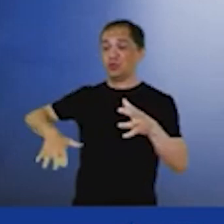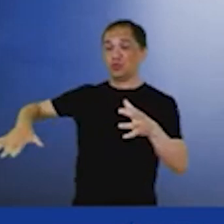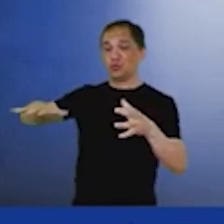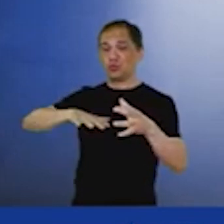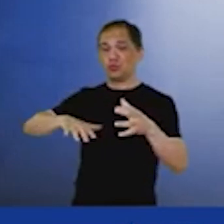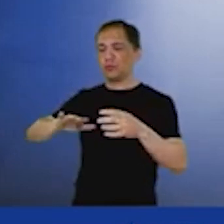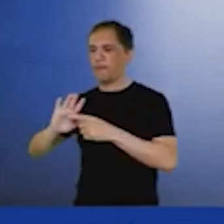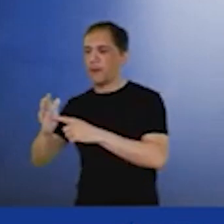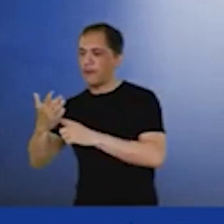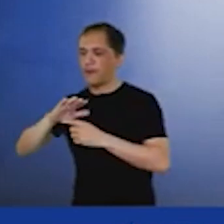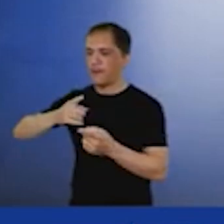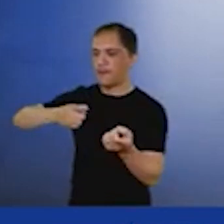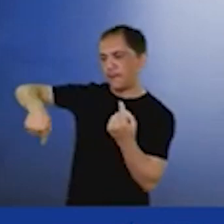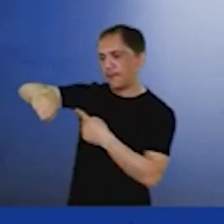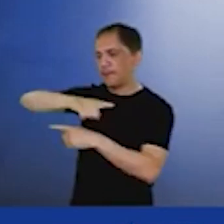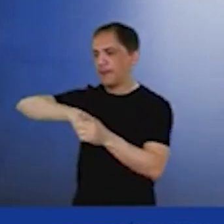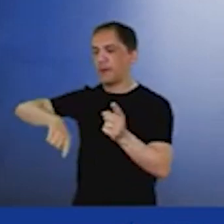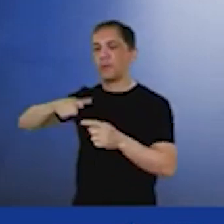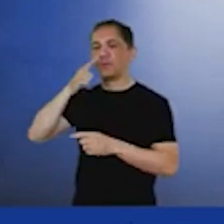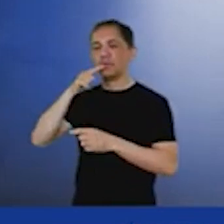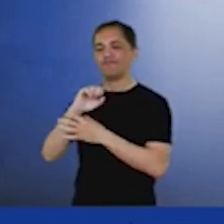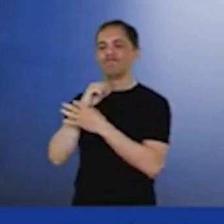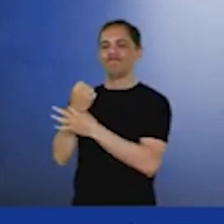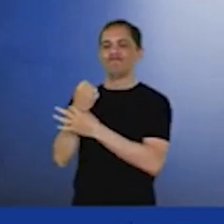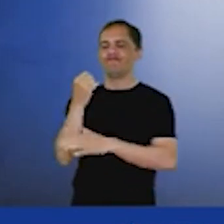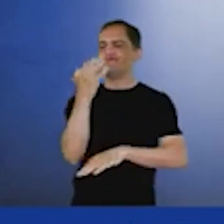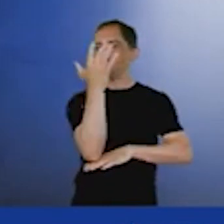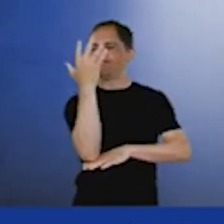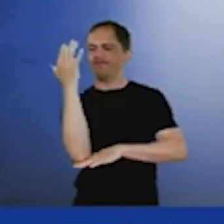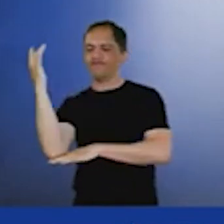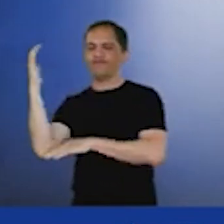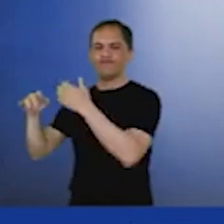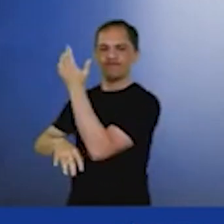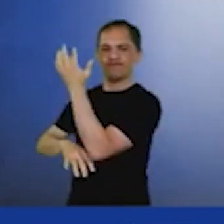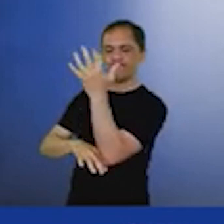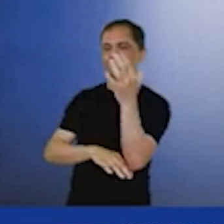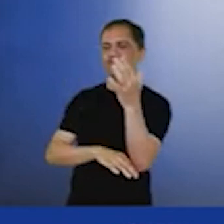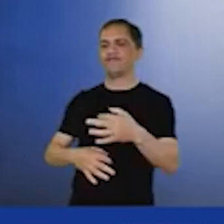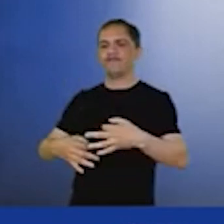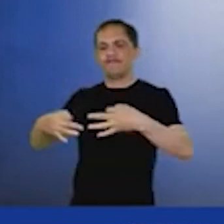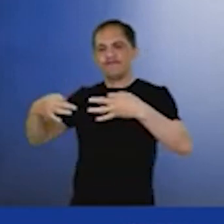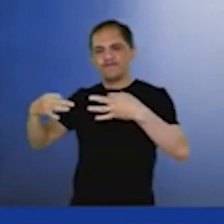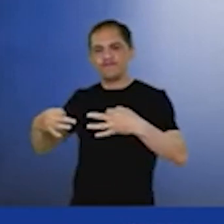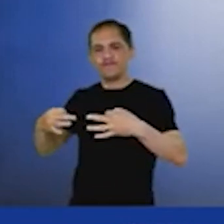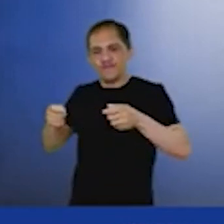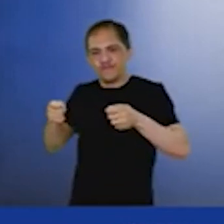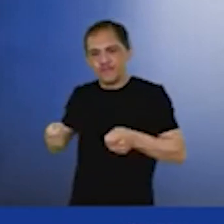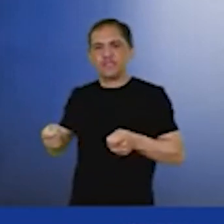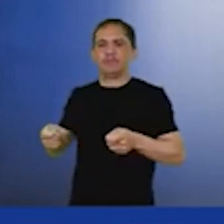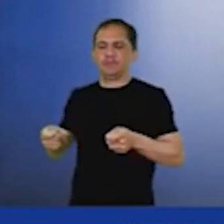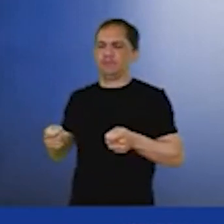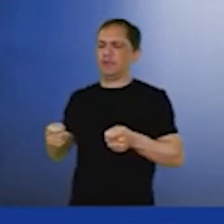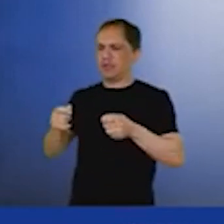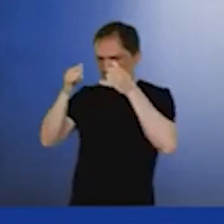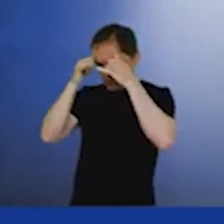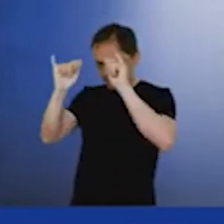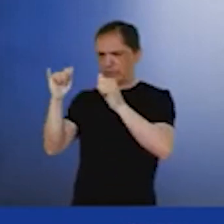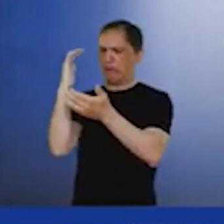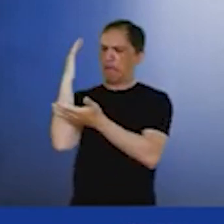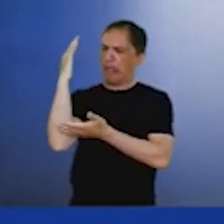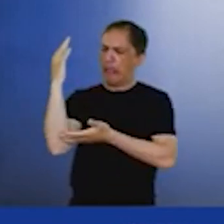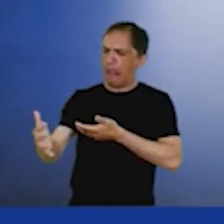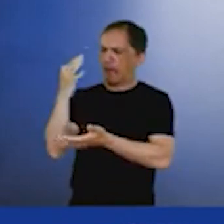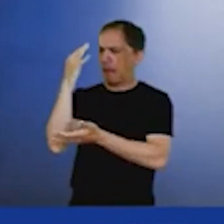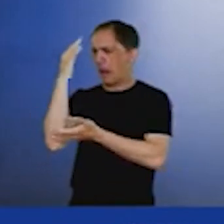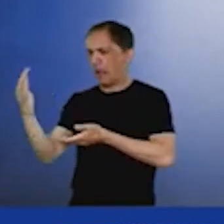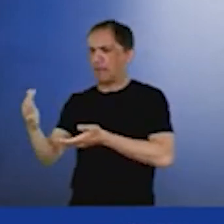Só assim a gente consegue garantir uma política que seja sustentável de não desmatamento e de recuperação